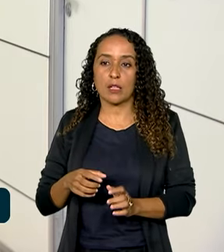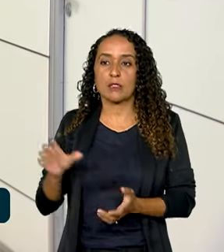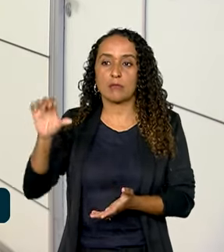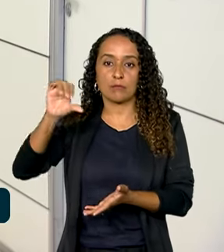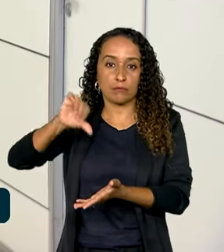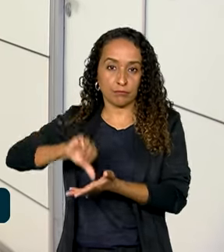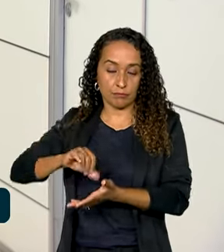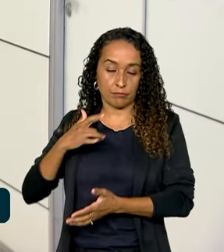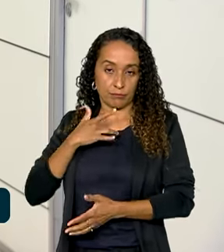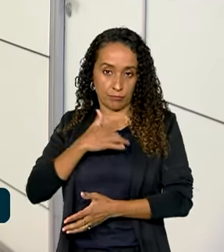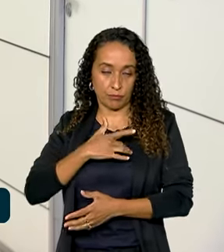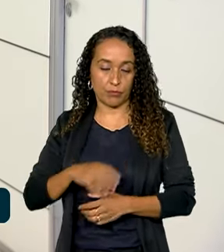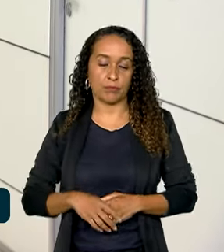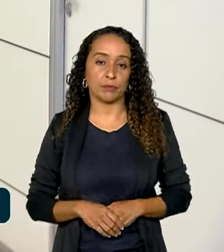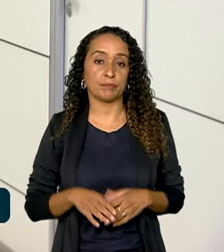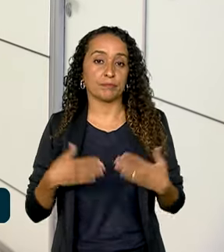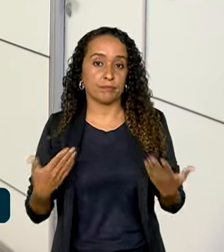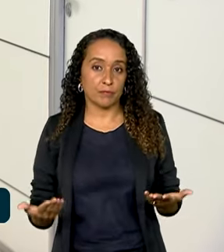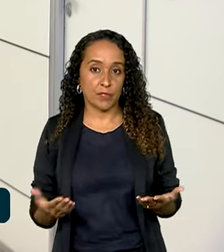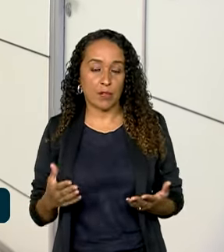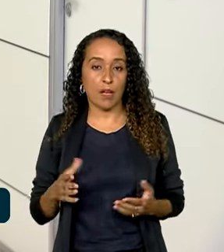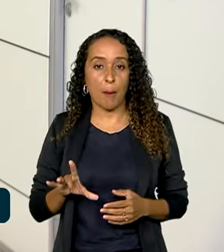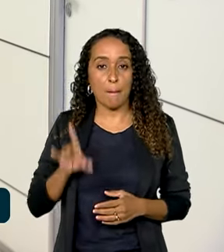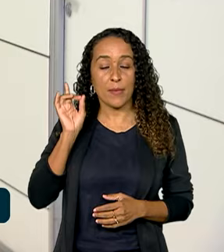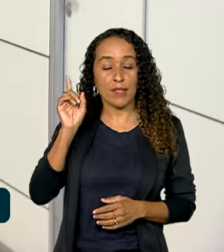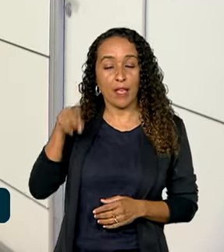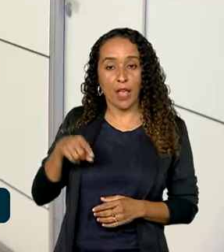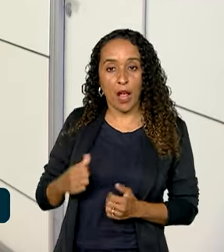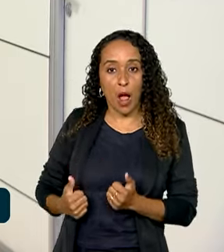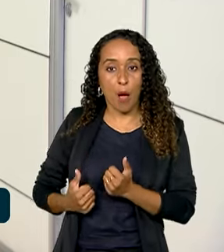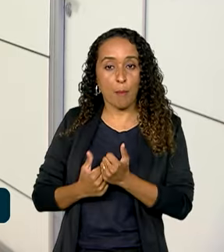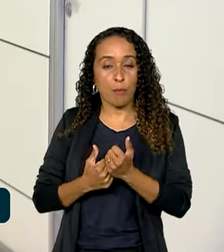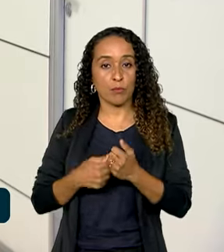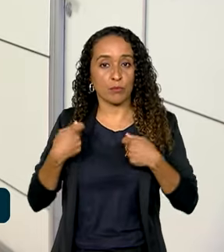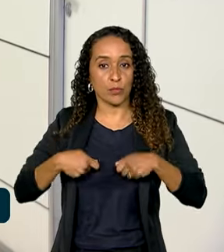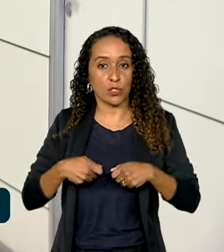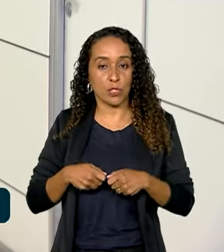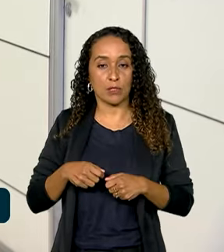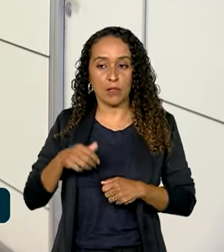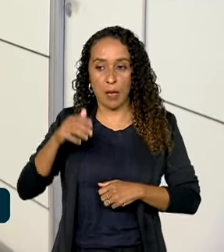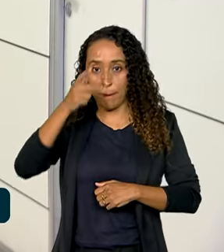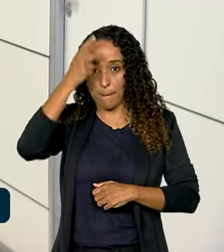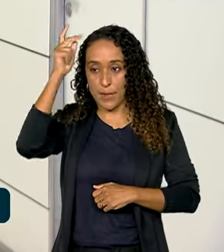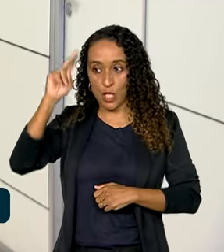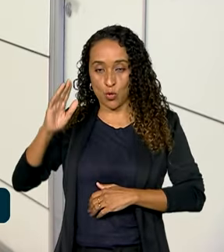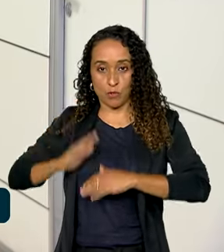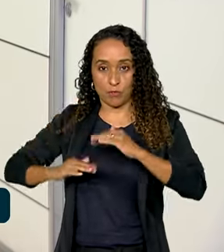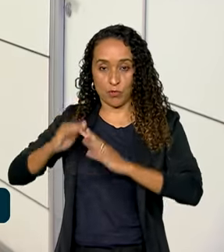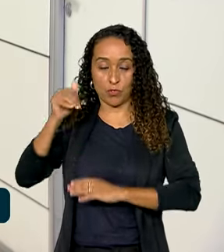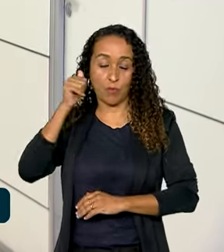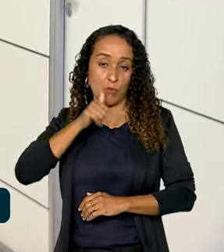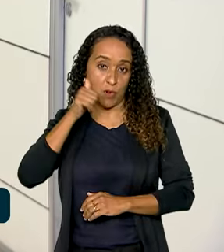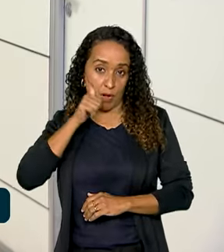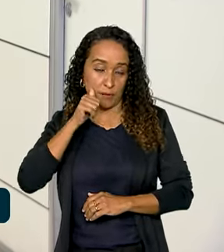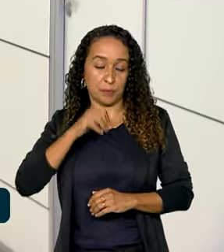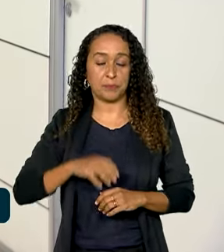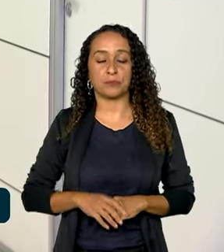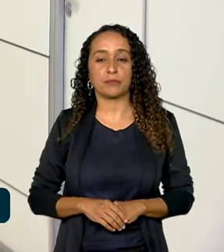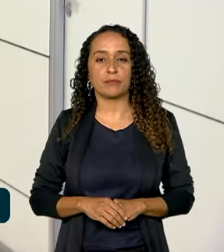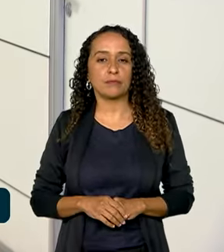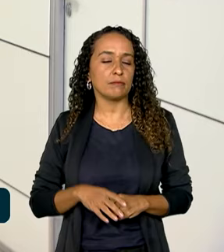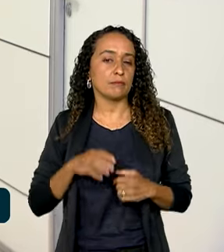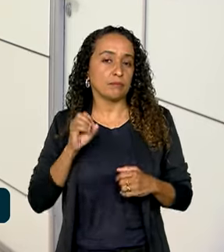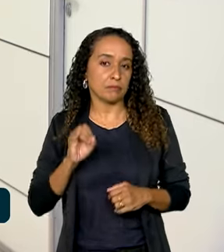de saúde. Neste caso, a preferência é que o apoio seja de uma profissional do sexo feminino. Para